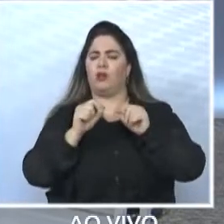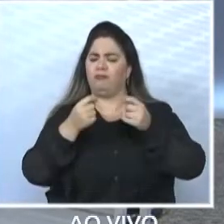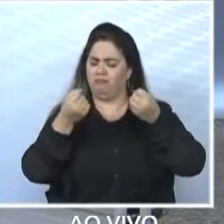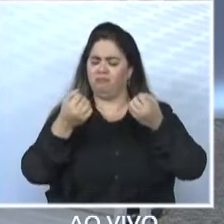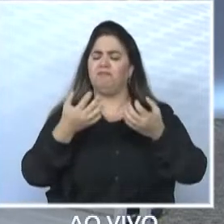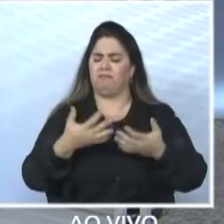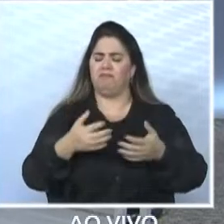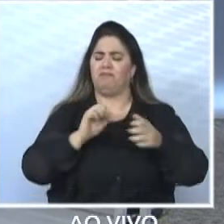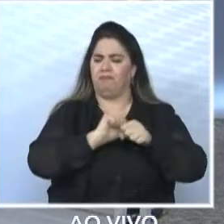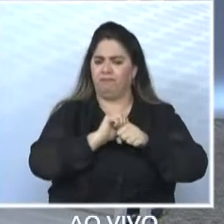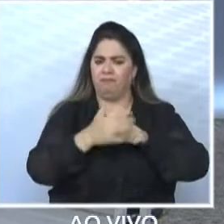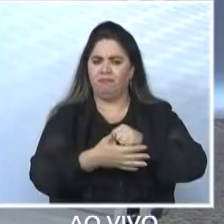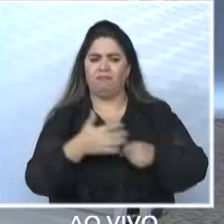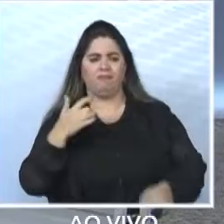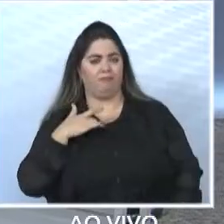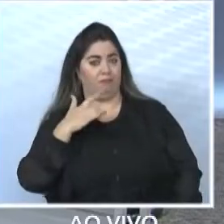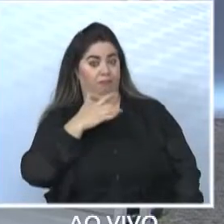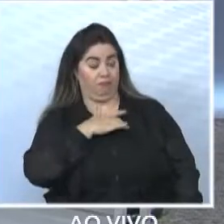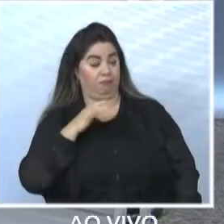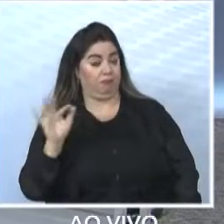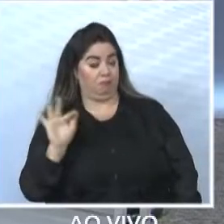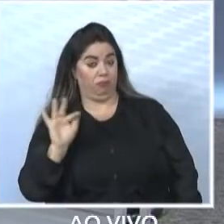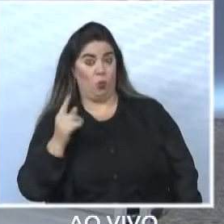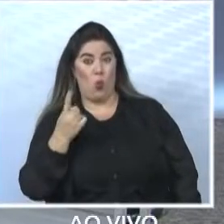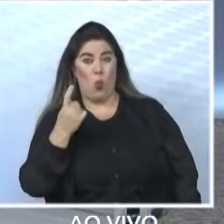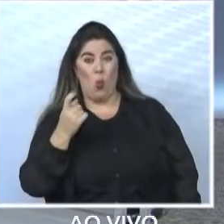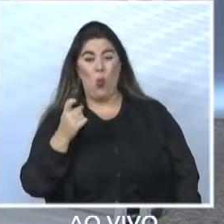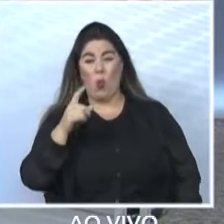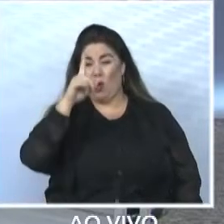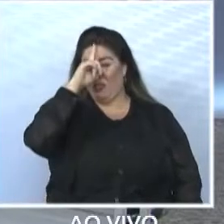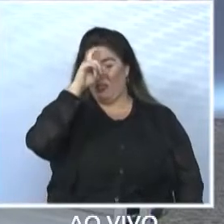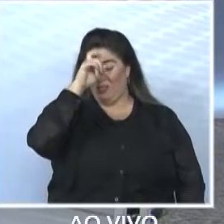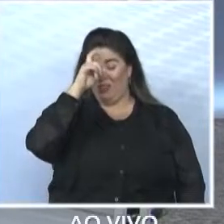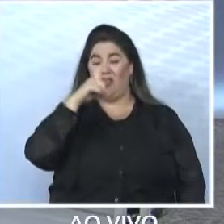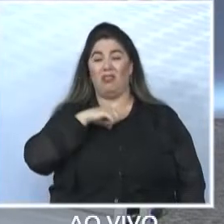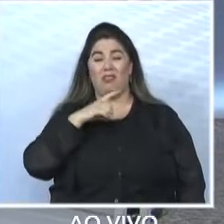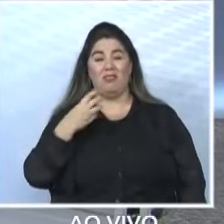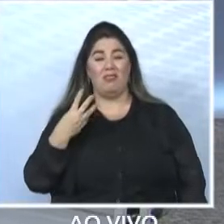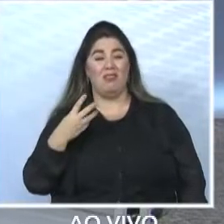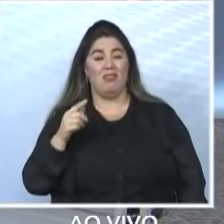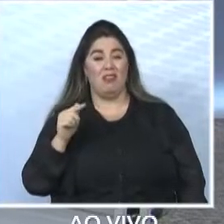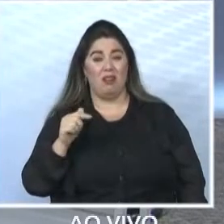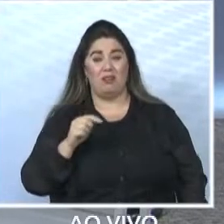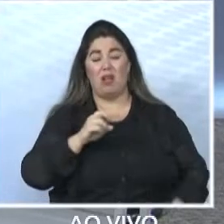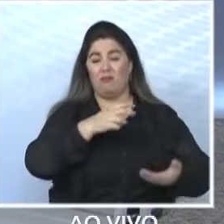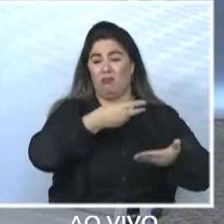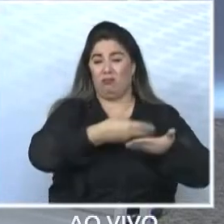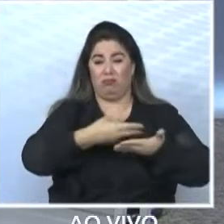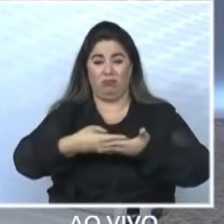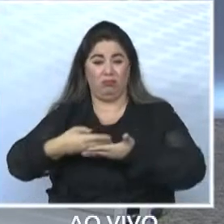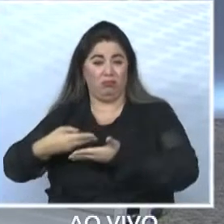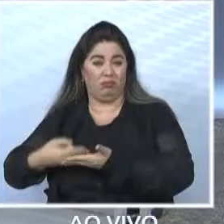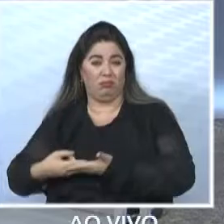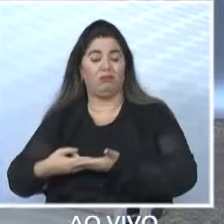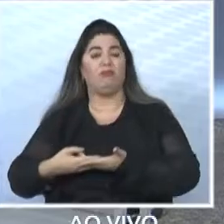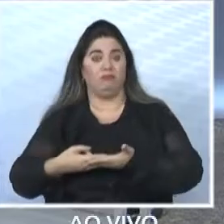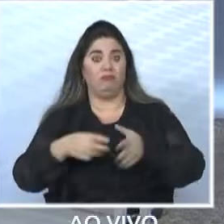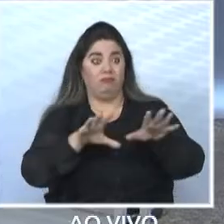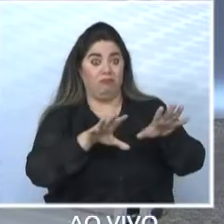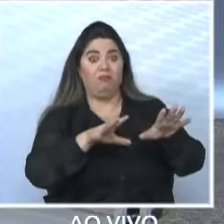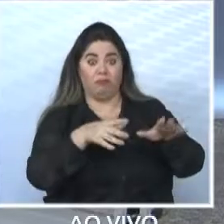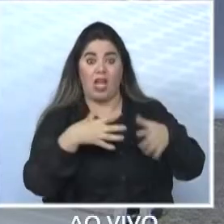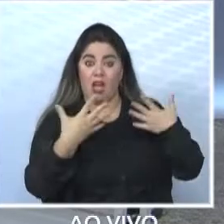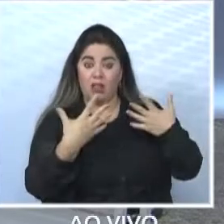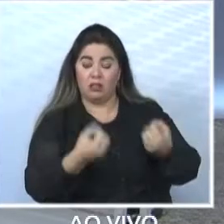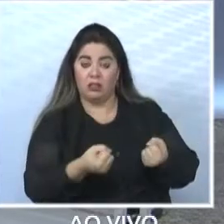Nós temos em Franca um único hospital, a Santa Casa, que hoje tem 37 leitos que estão recebendo pacientes com a Covid-19. Inclusive, nesse